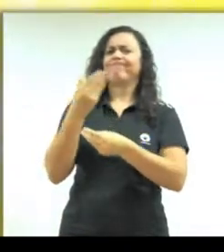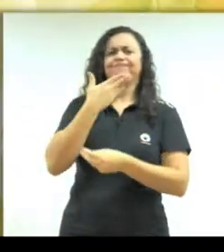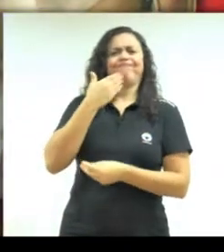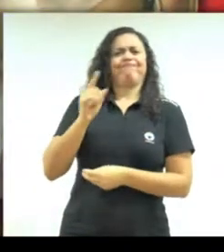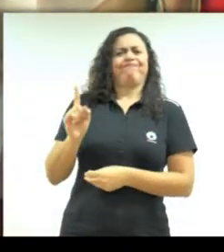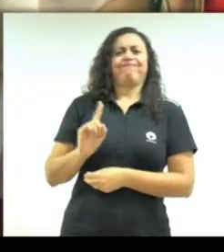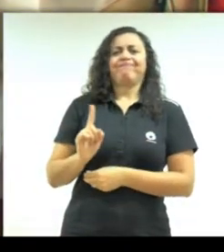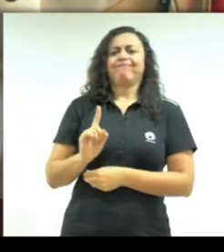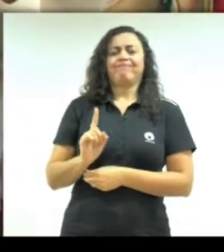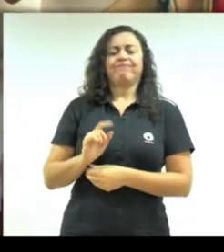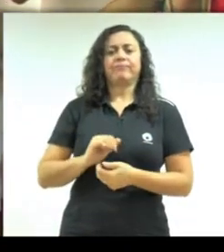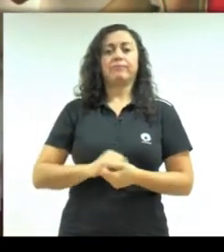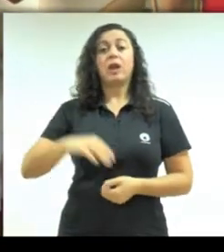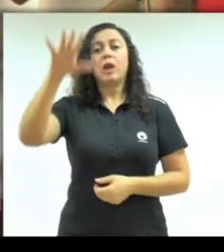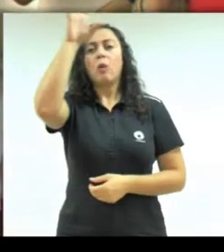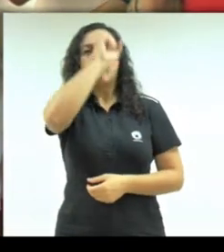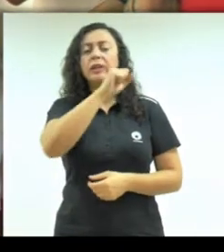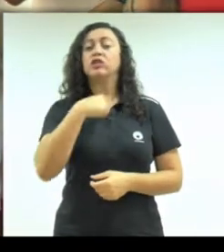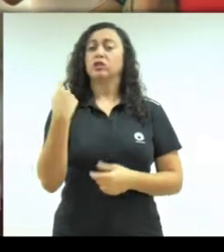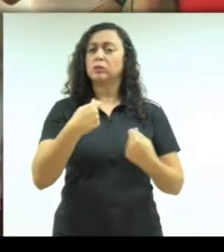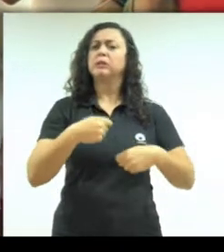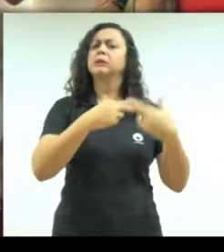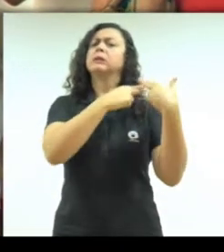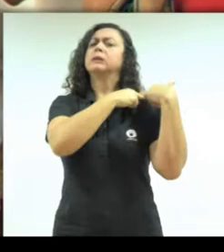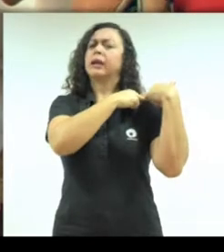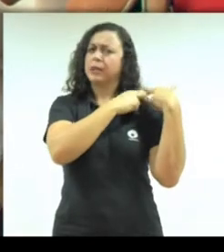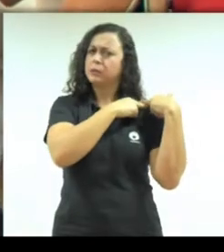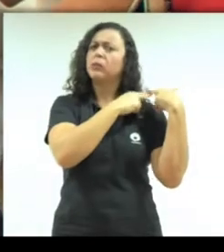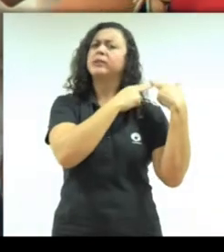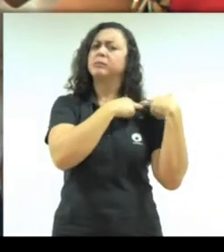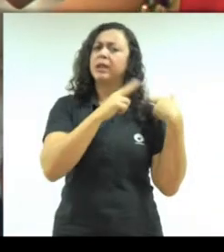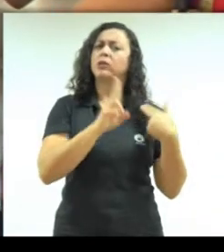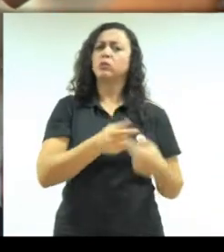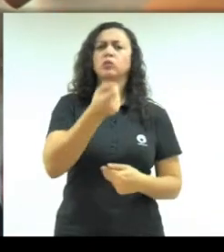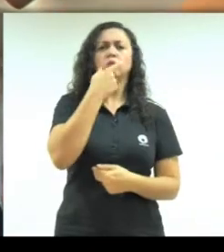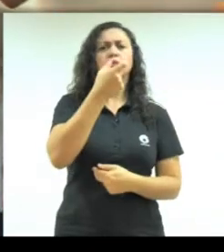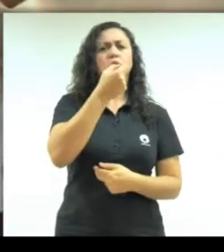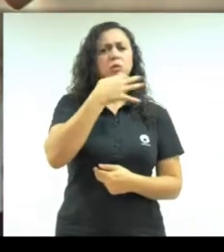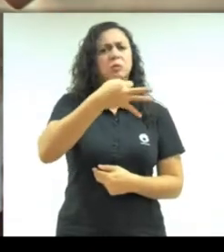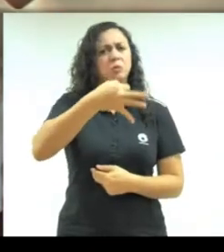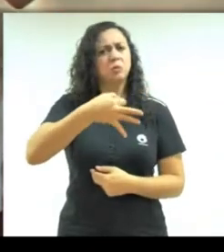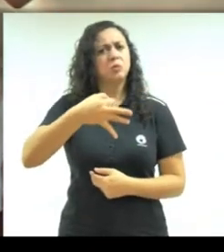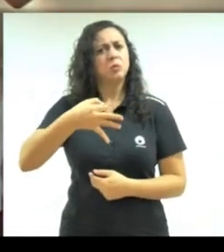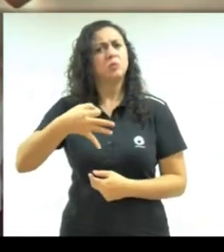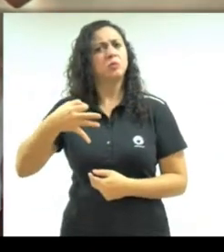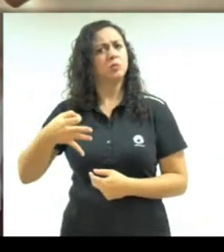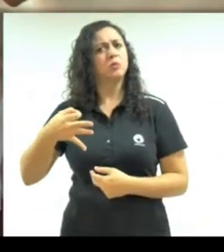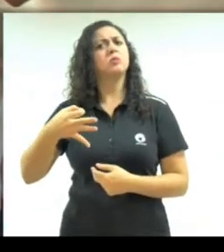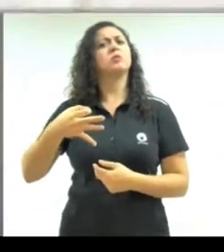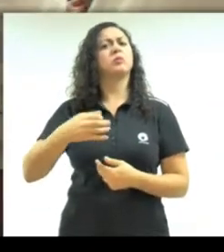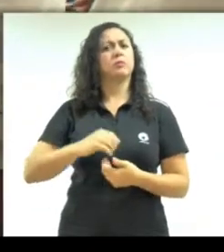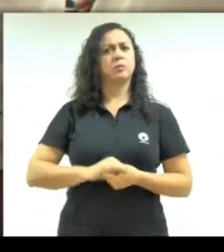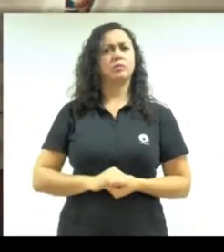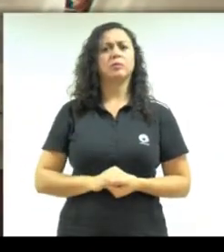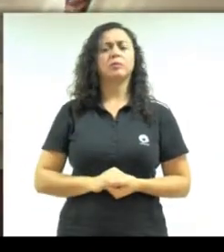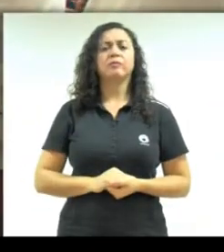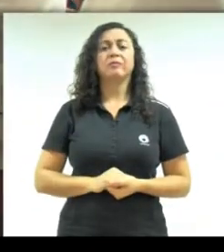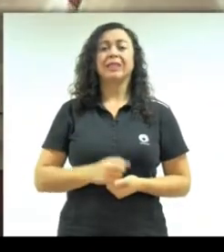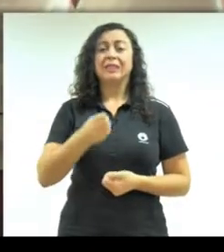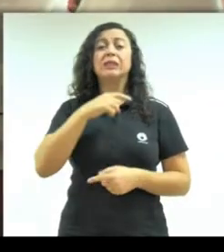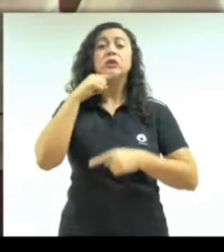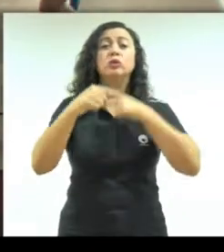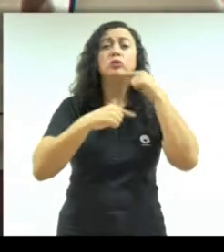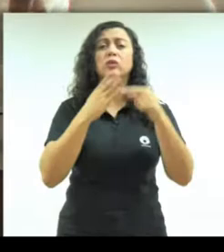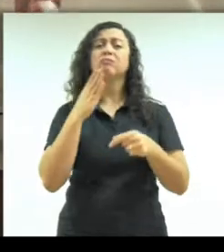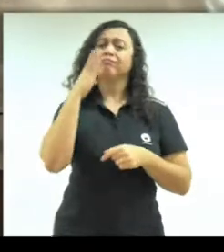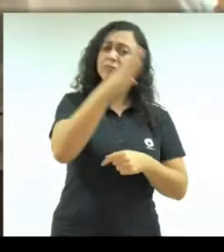correto. Eu aprendi que a gente deve sempre se responsabilizar com os seus medicamentos. Se está com dúvida,